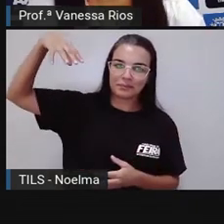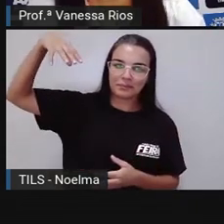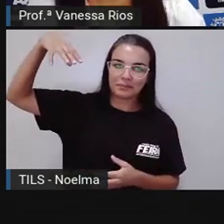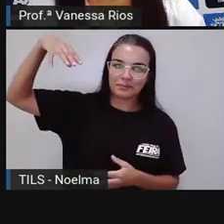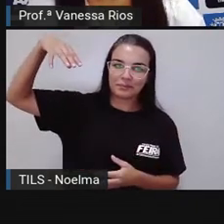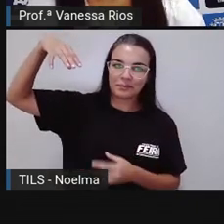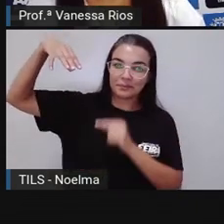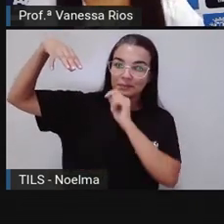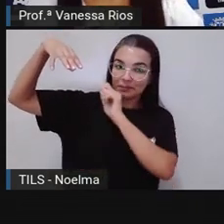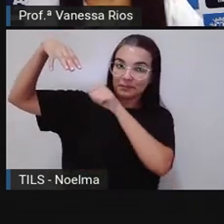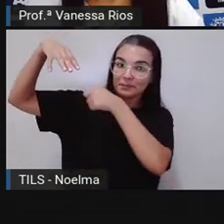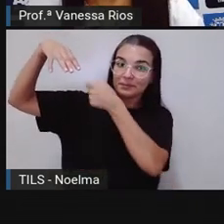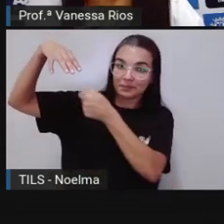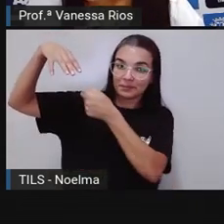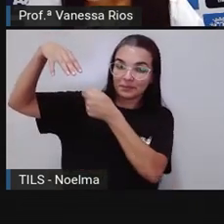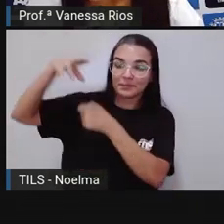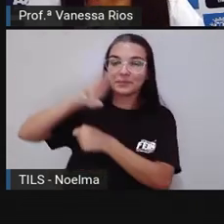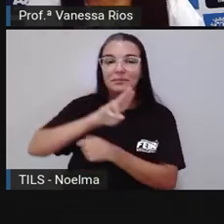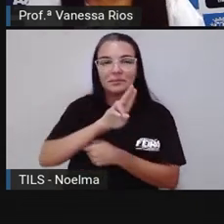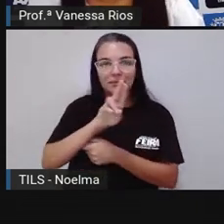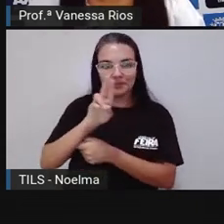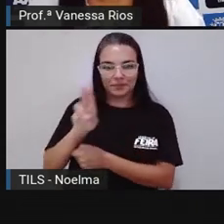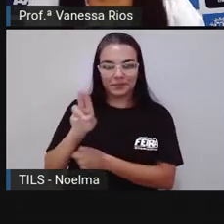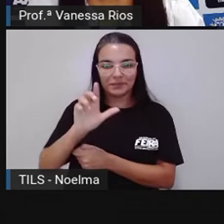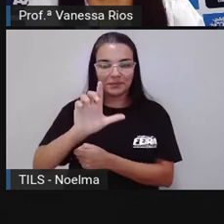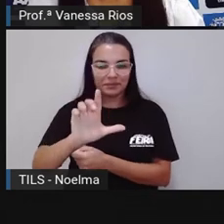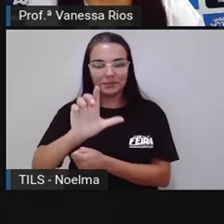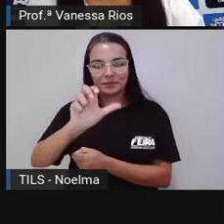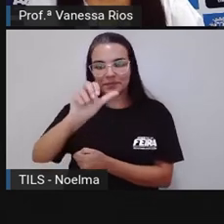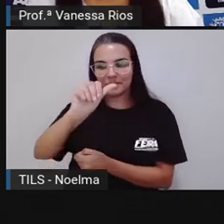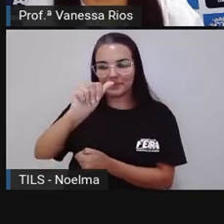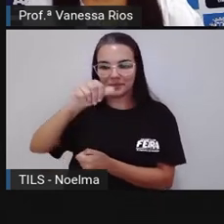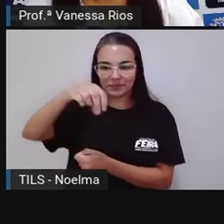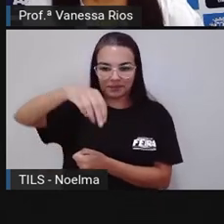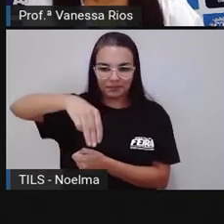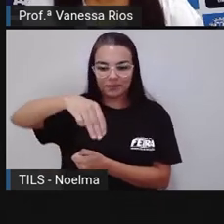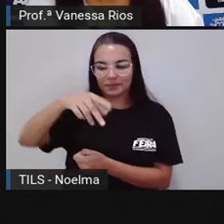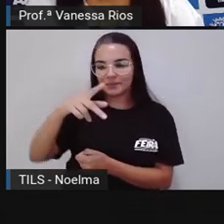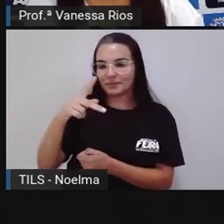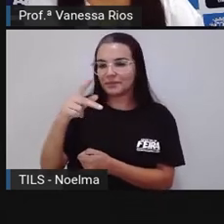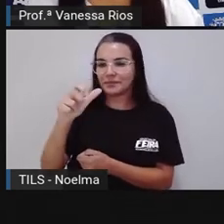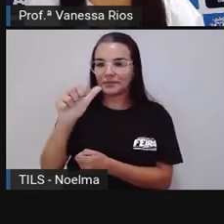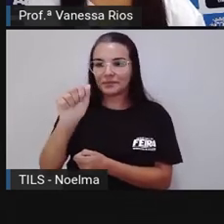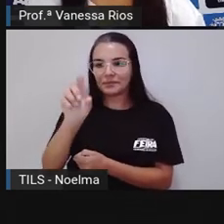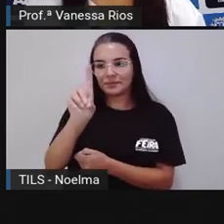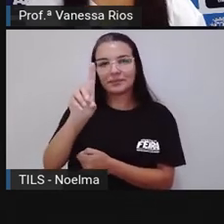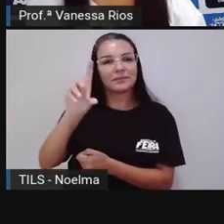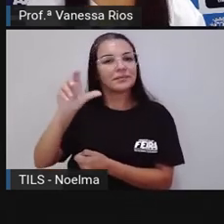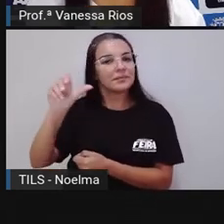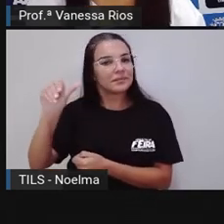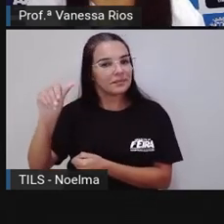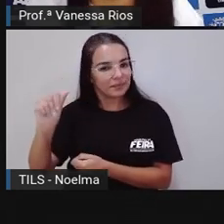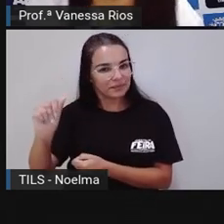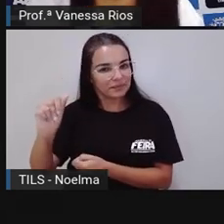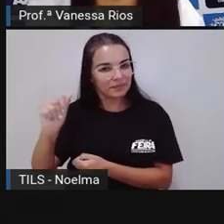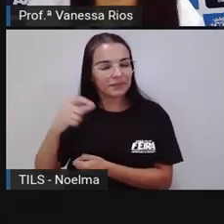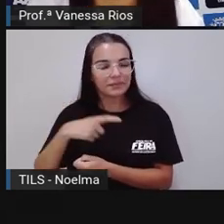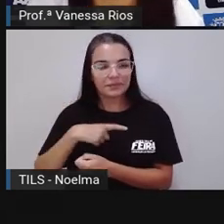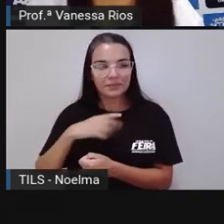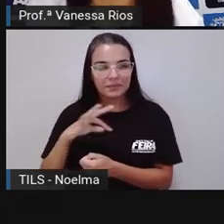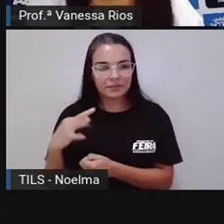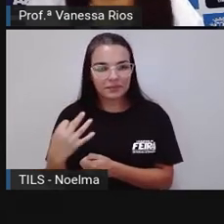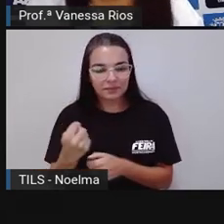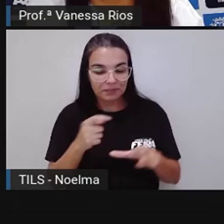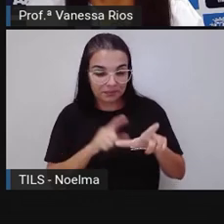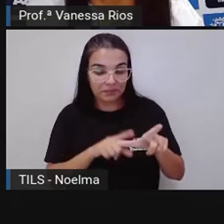E a pró também escreveu. Olha só, lâmpada. Observem aí todas as letras que são